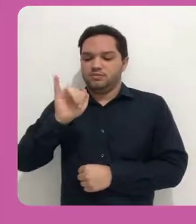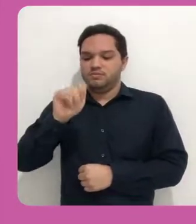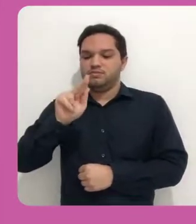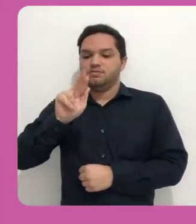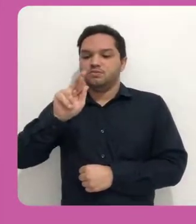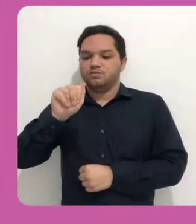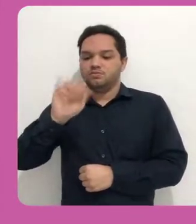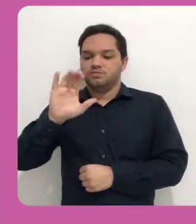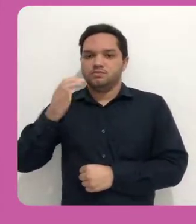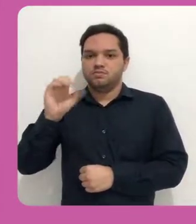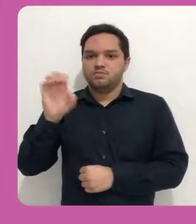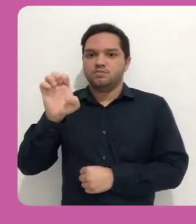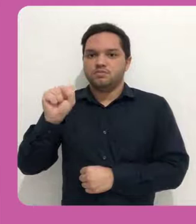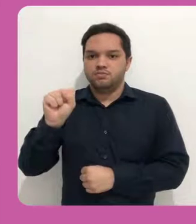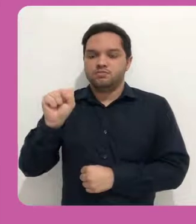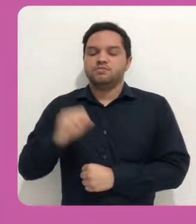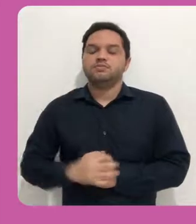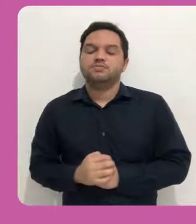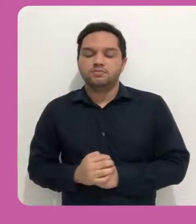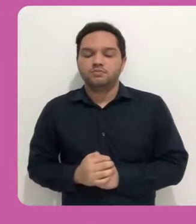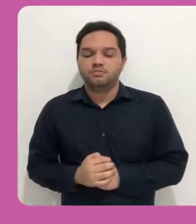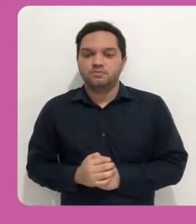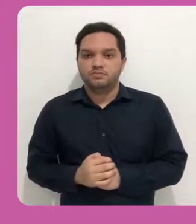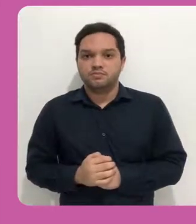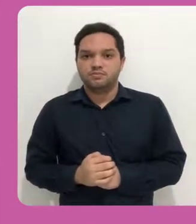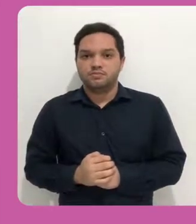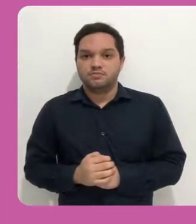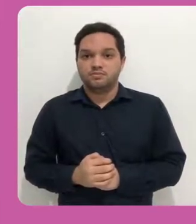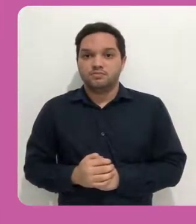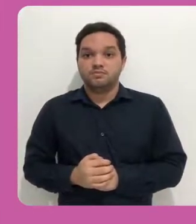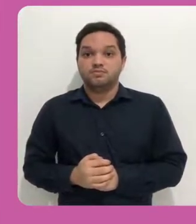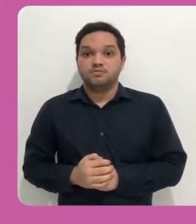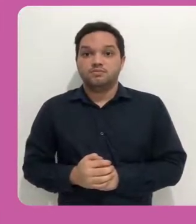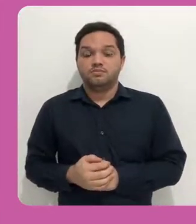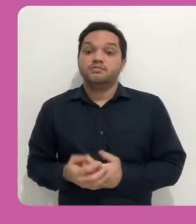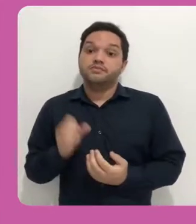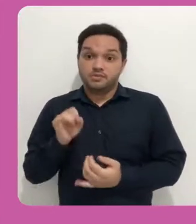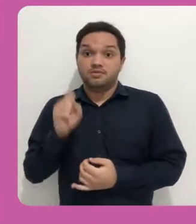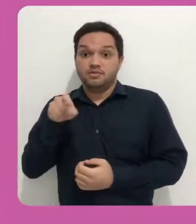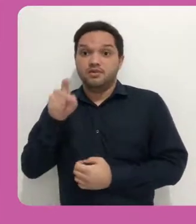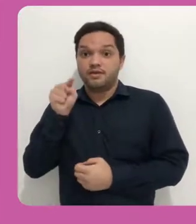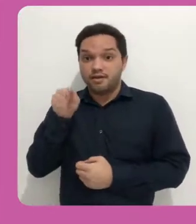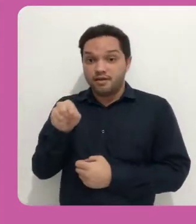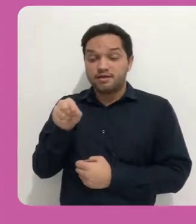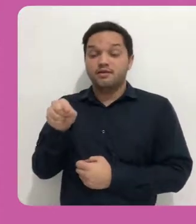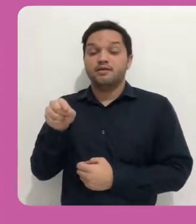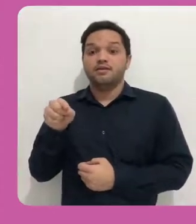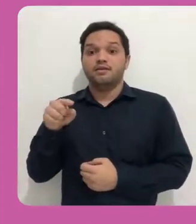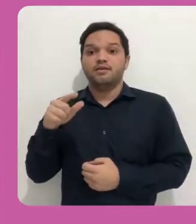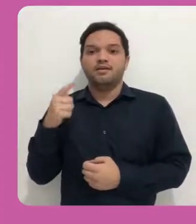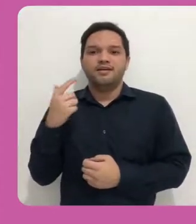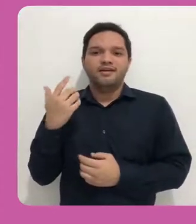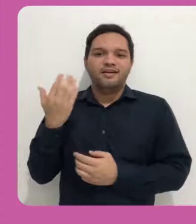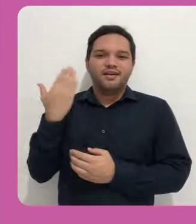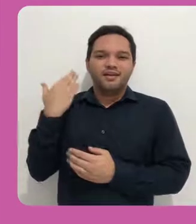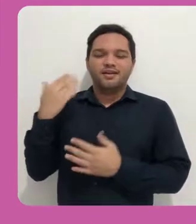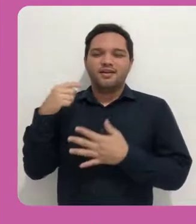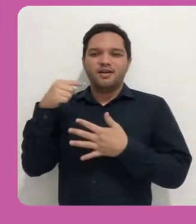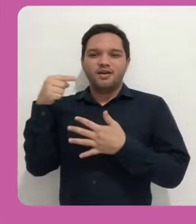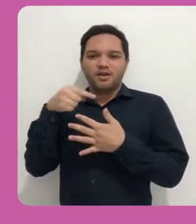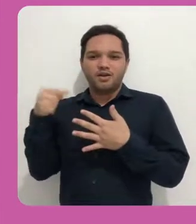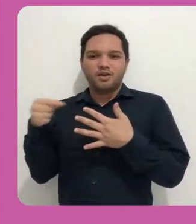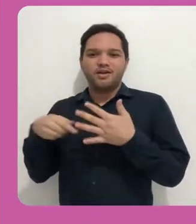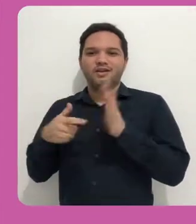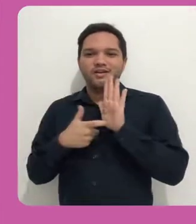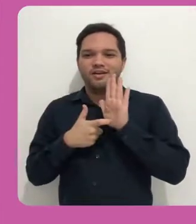Ao clicar em editar configurações, aquelas opções que eu mostrei anteriormente, de inclusão de um